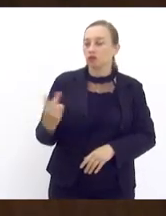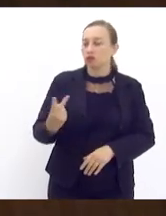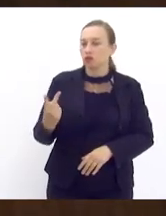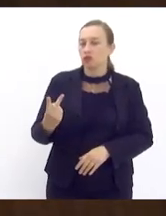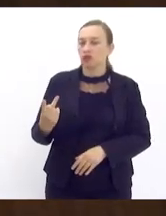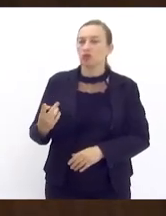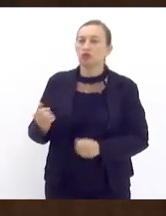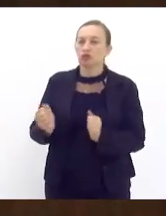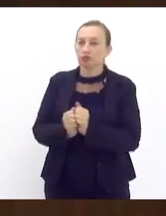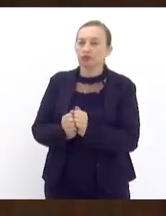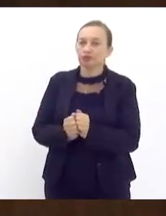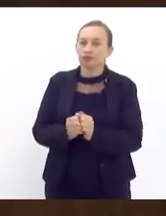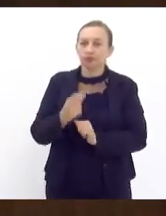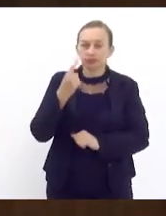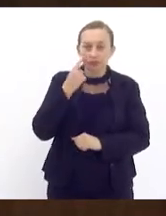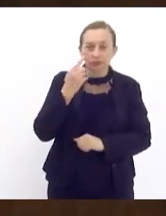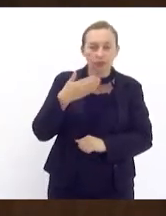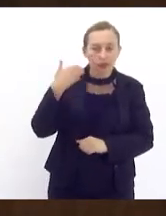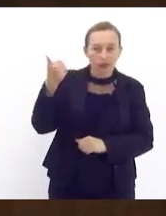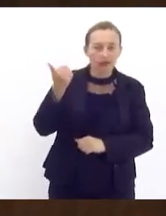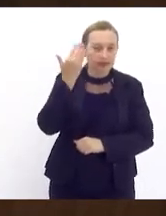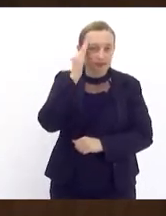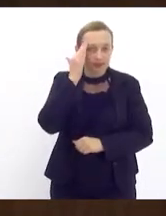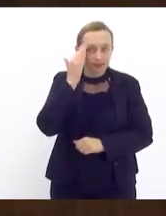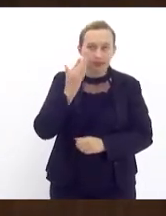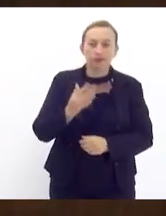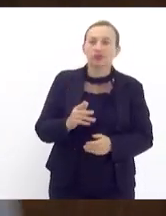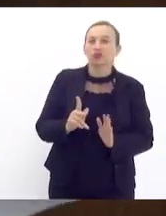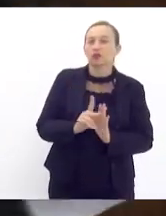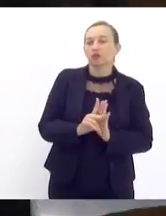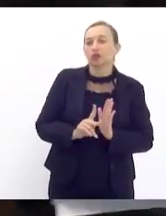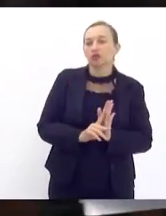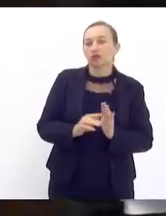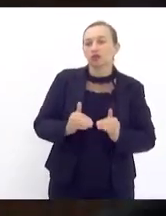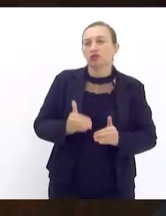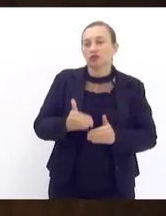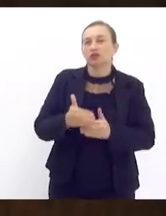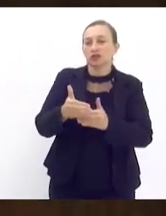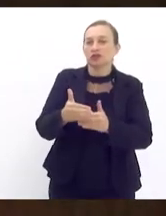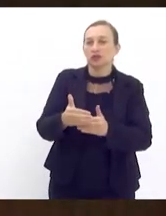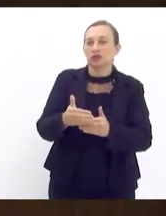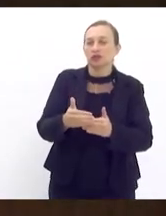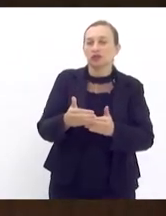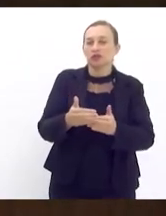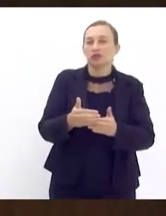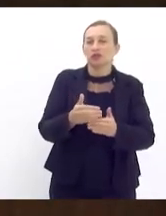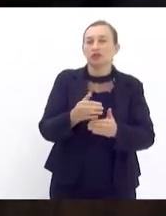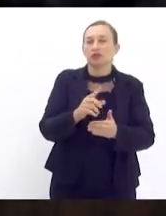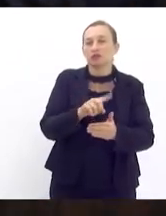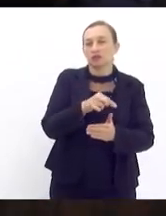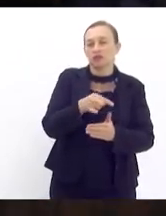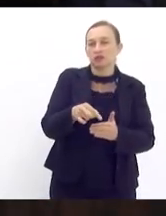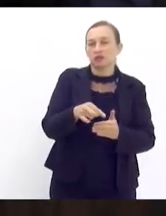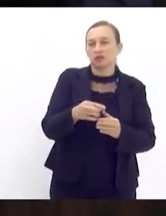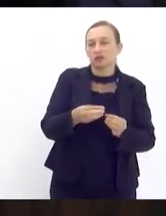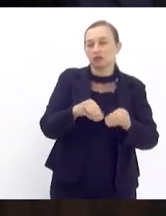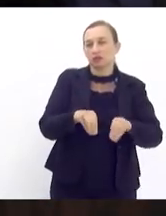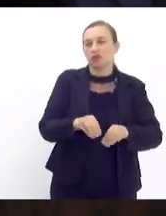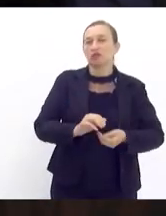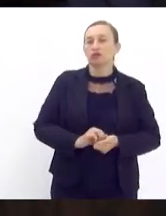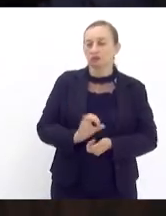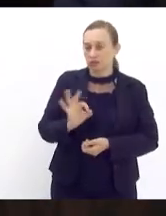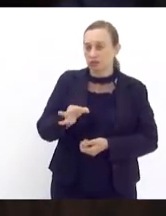junto enfim tentar algum entendimento senão o projeto vai avançar e vai chegar mais à frente ele vai ser dado pela prejudicabilidade